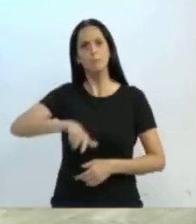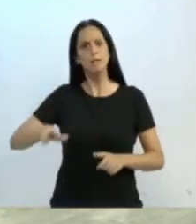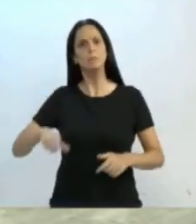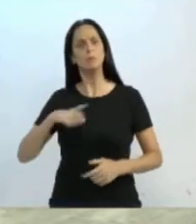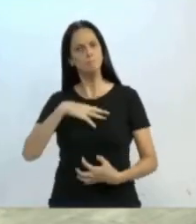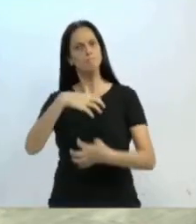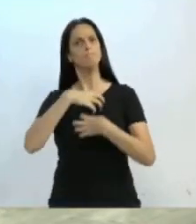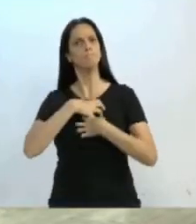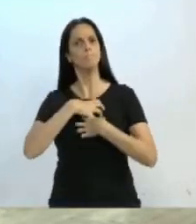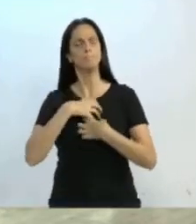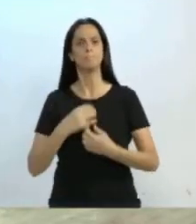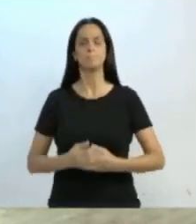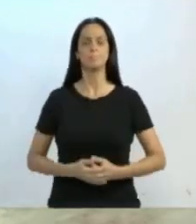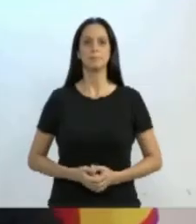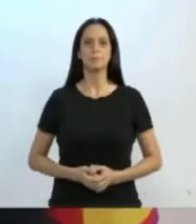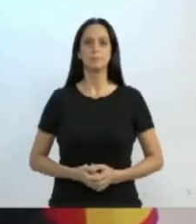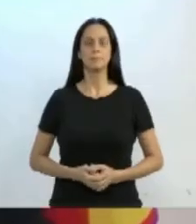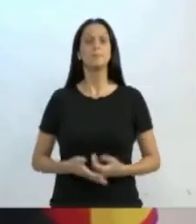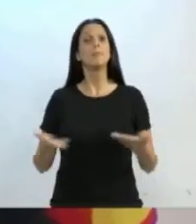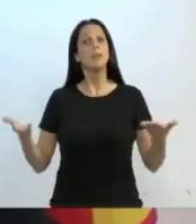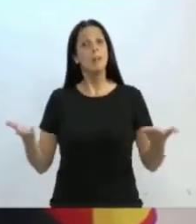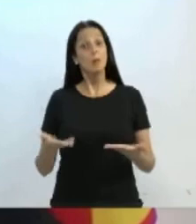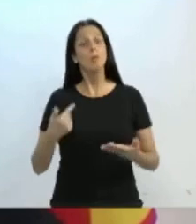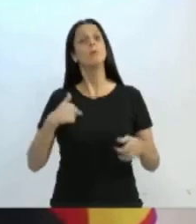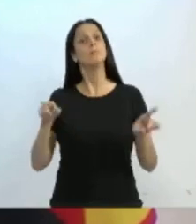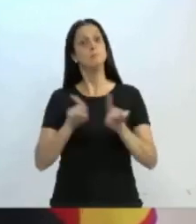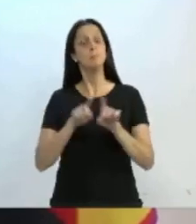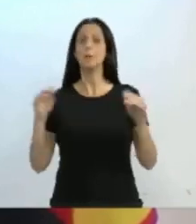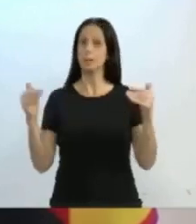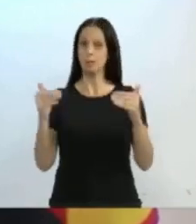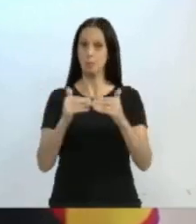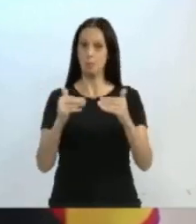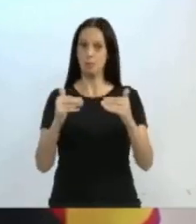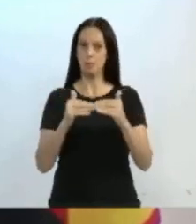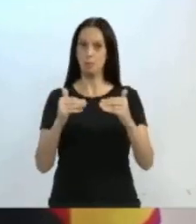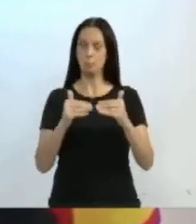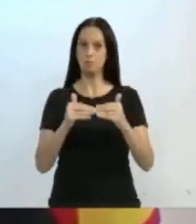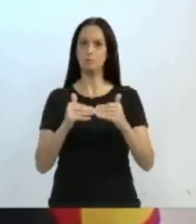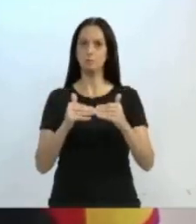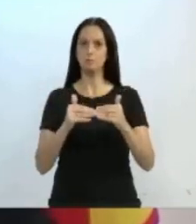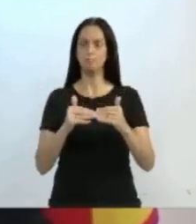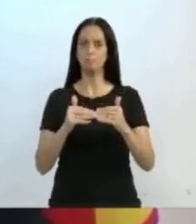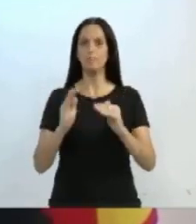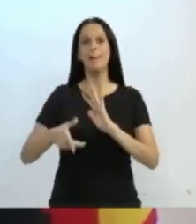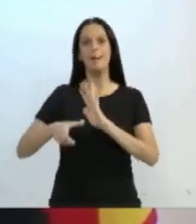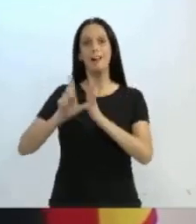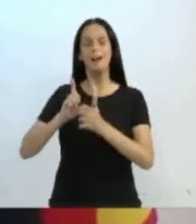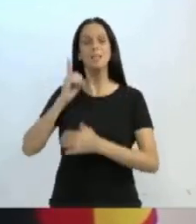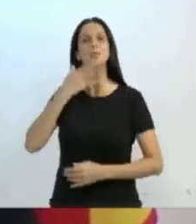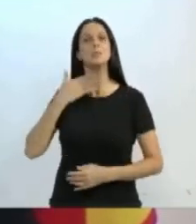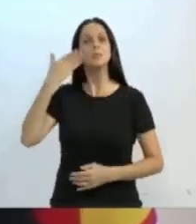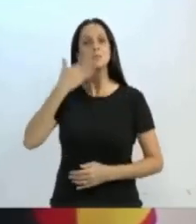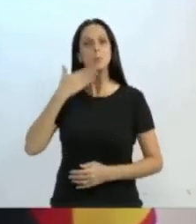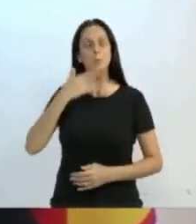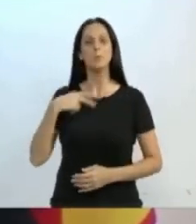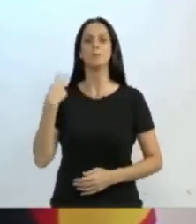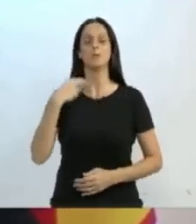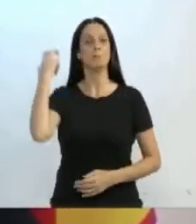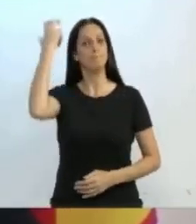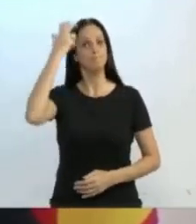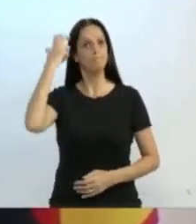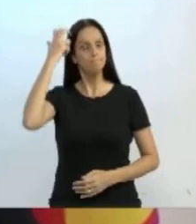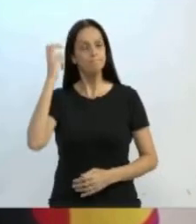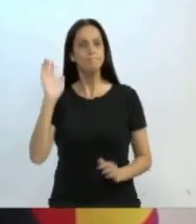voz junto com o discurso do meu querido alemão e dizer que lockdown,